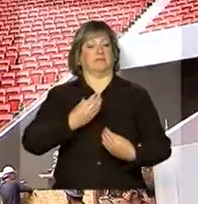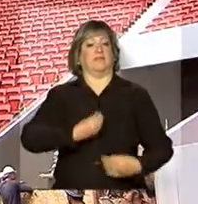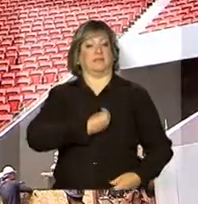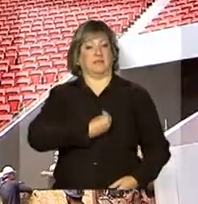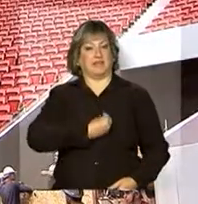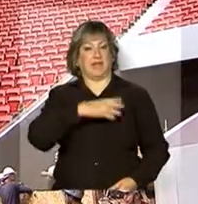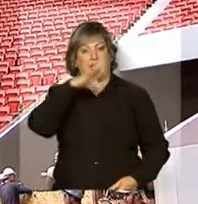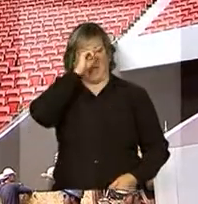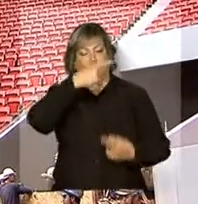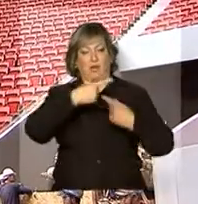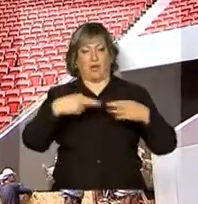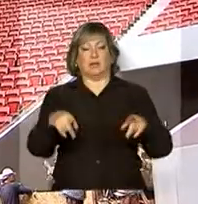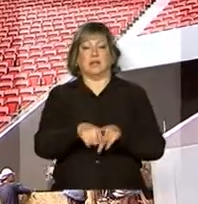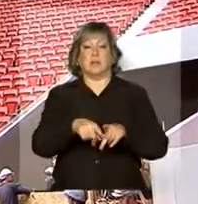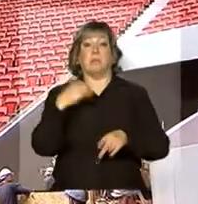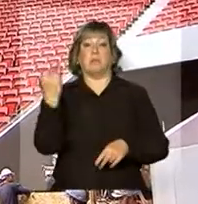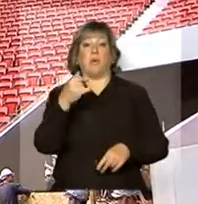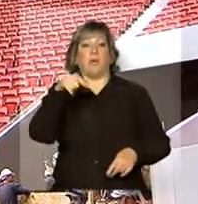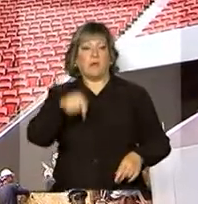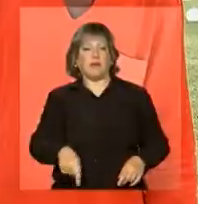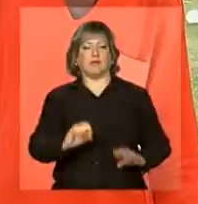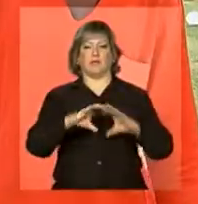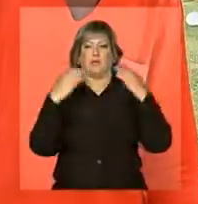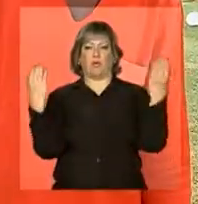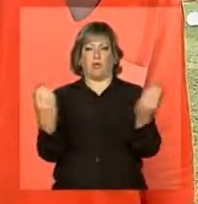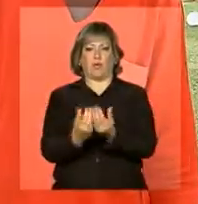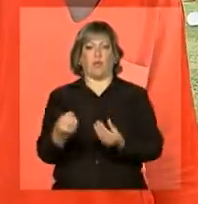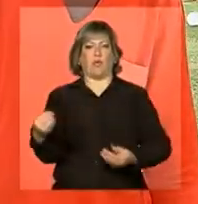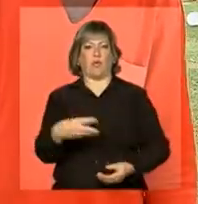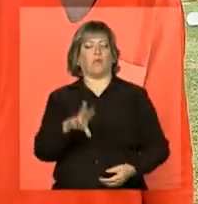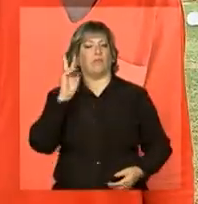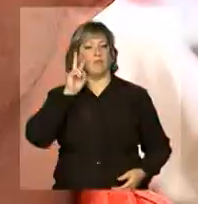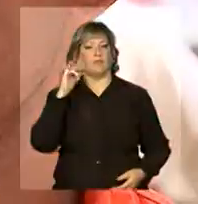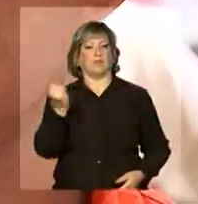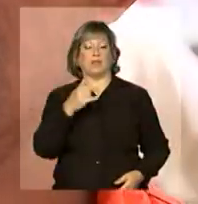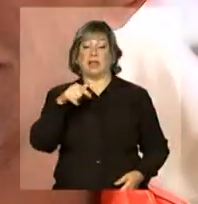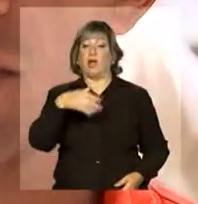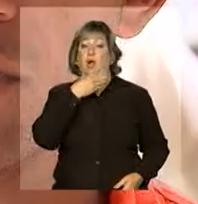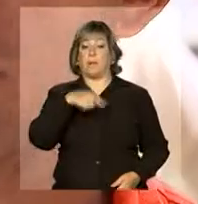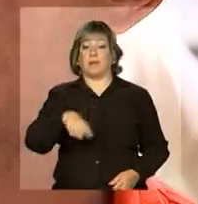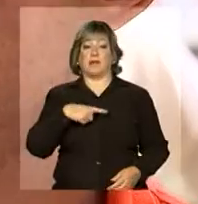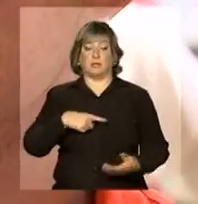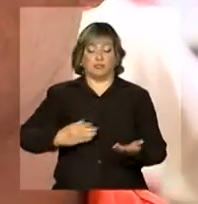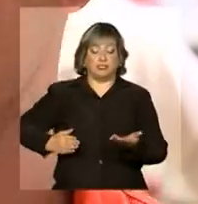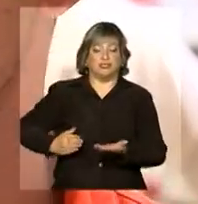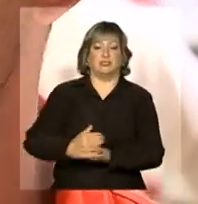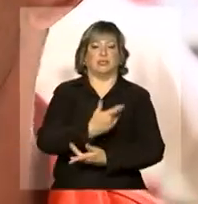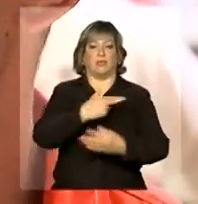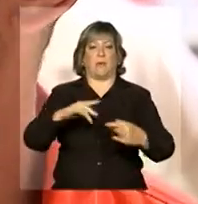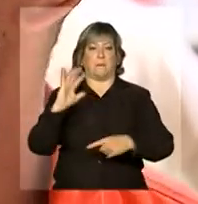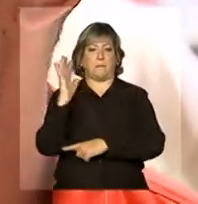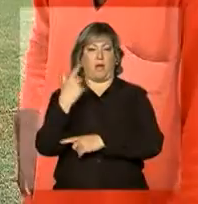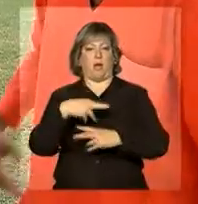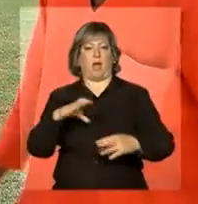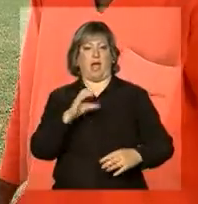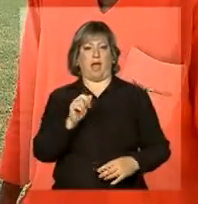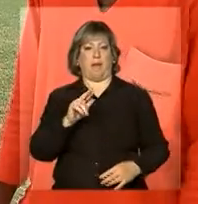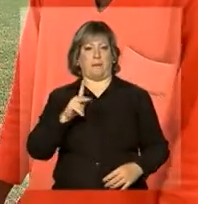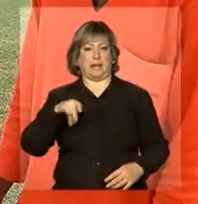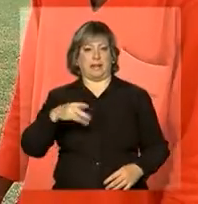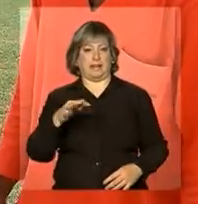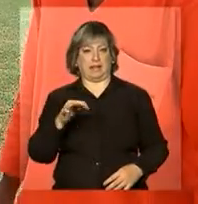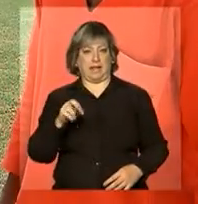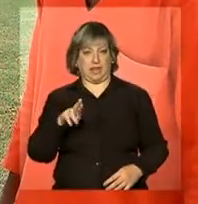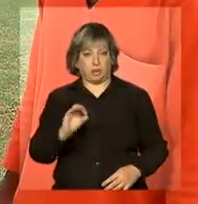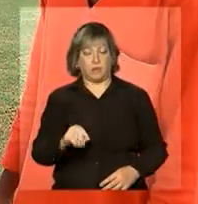curiosos marcaram o novo Mané Garrincha. Este carpinteiro, que trabalhou um ano e oito meses na obra, conta